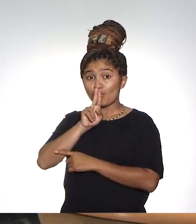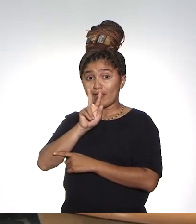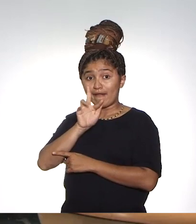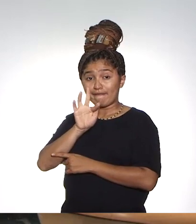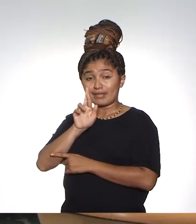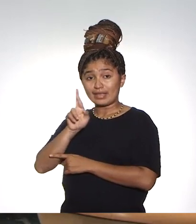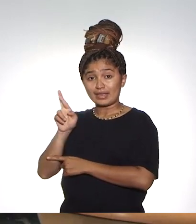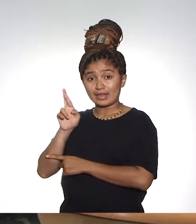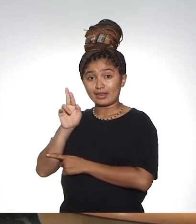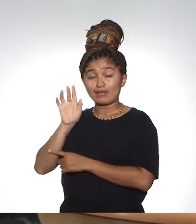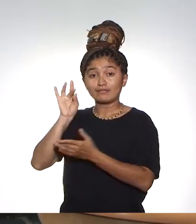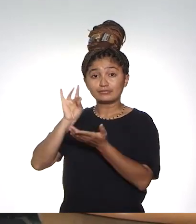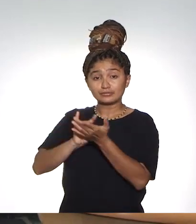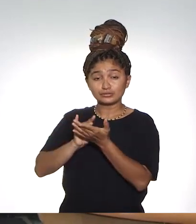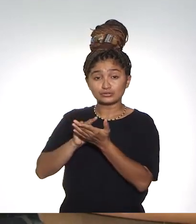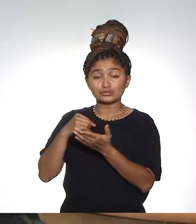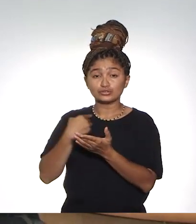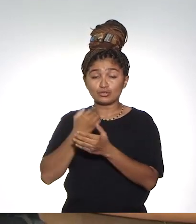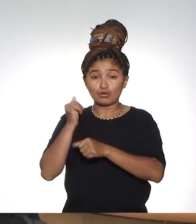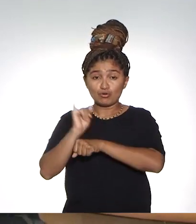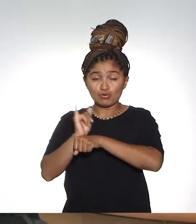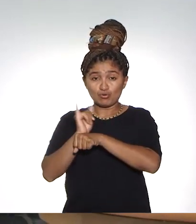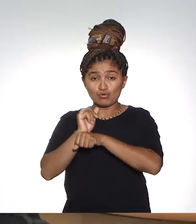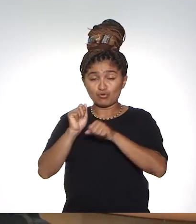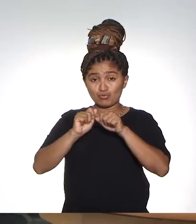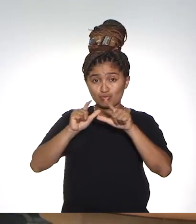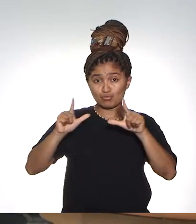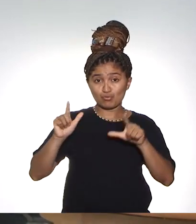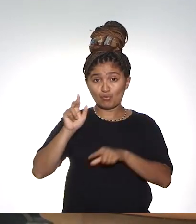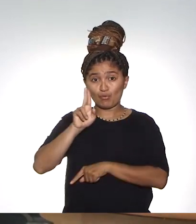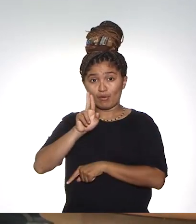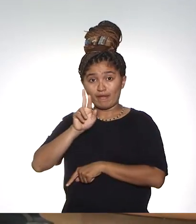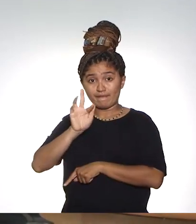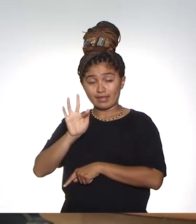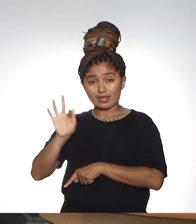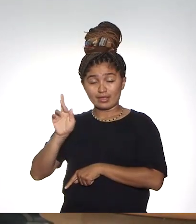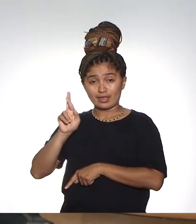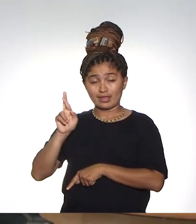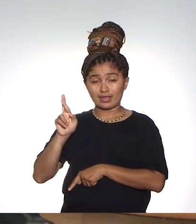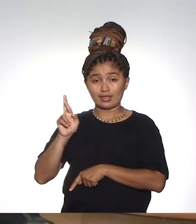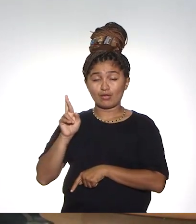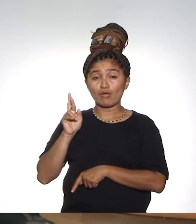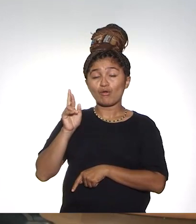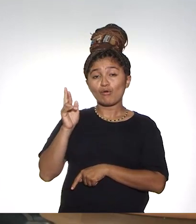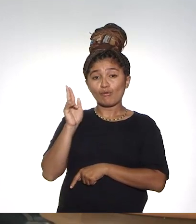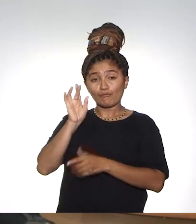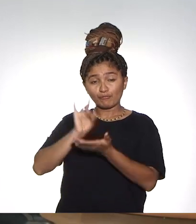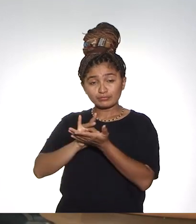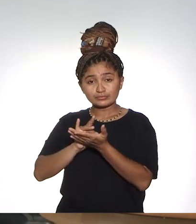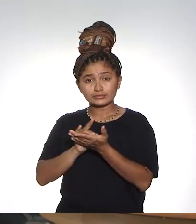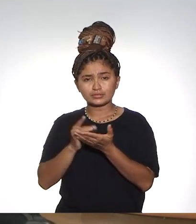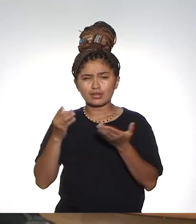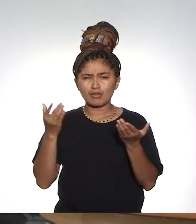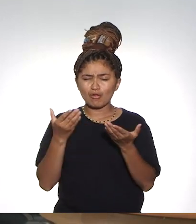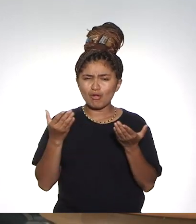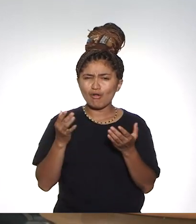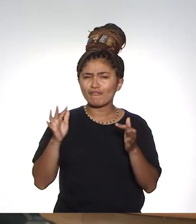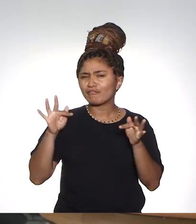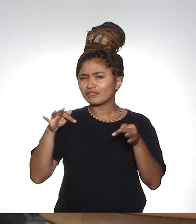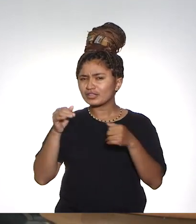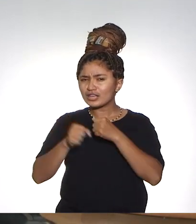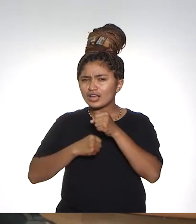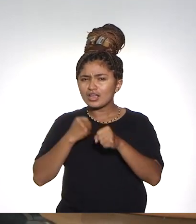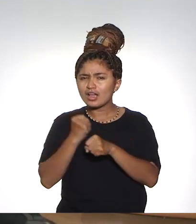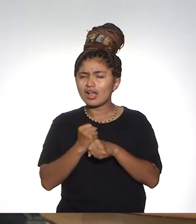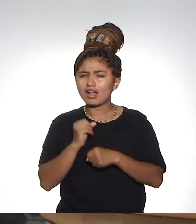Instagram com o UFRR Oficial. Nosso programa também vai para o YouTube no canal UFRR Oficial. Não esqueça, nós